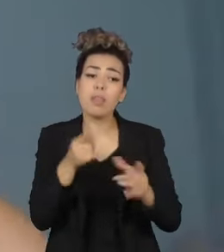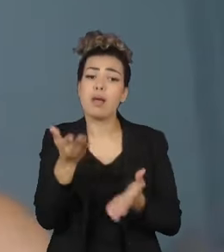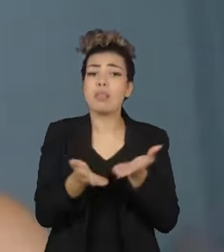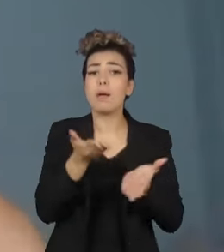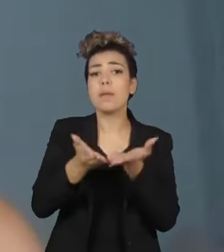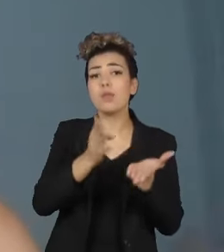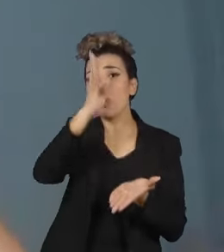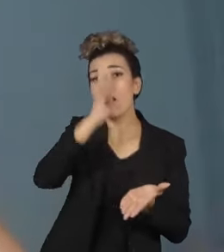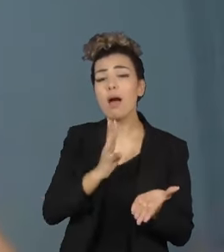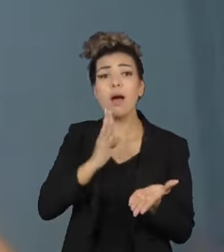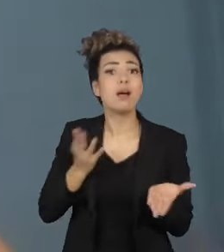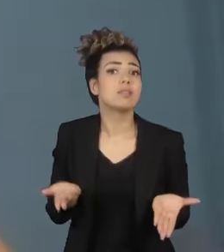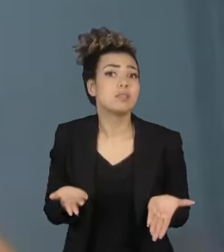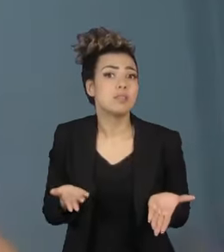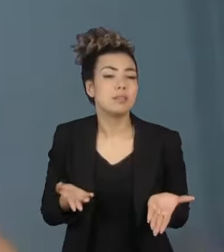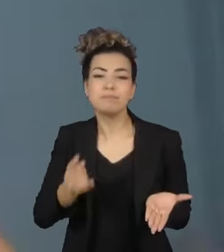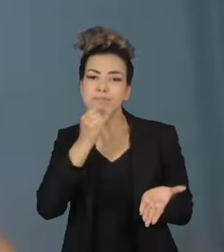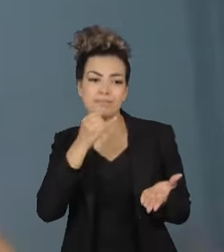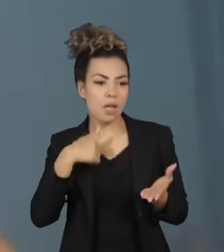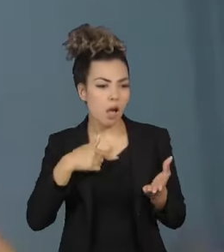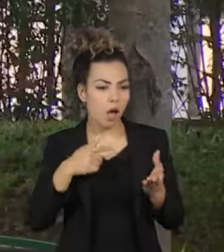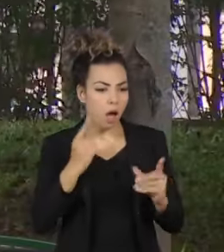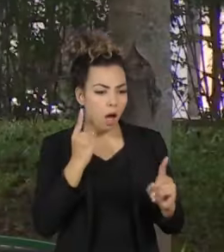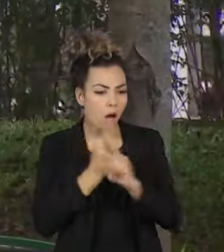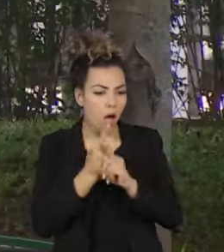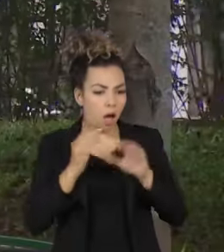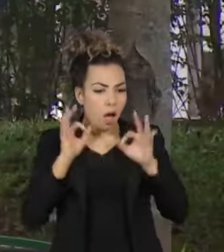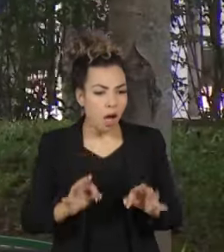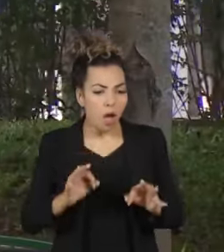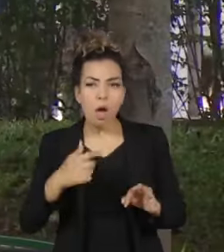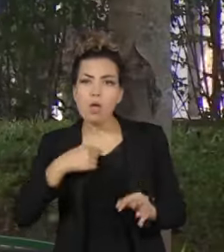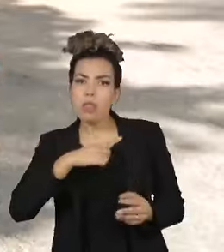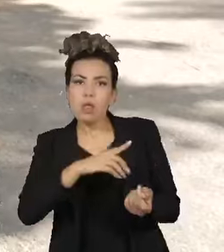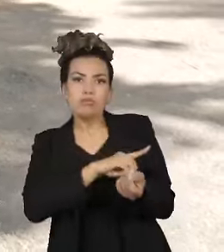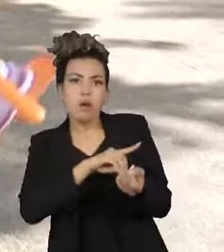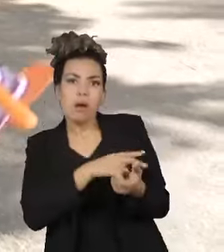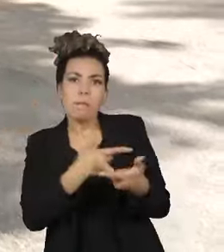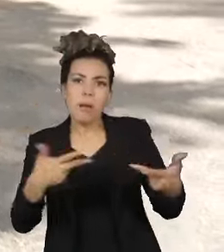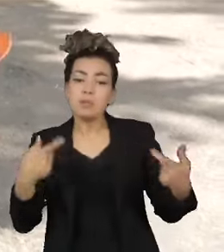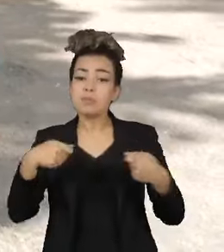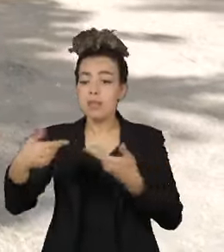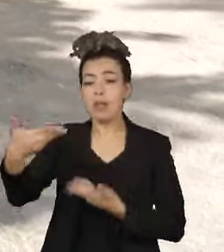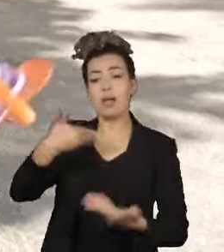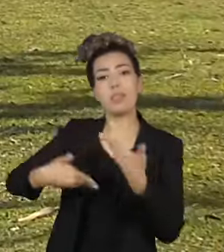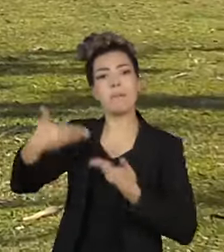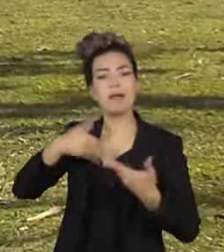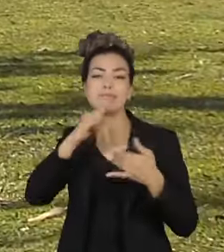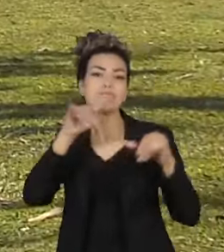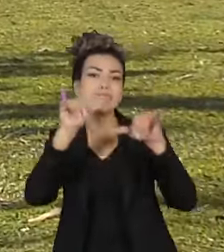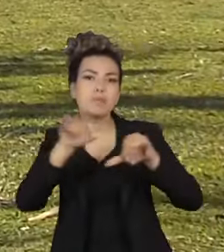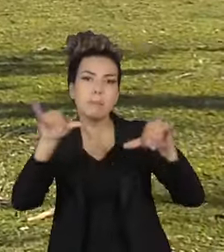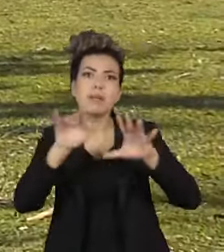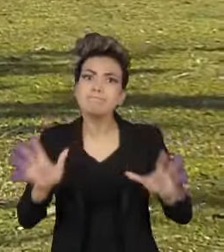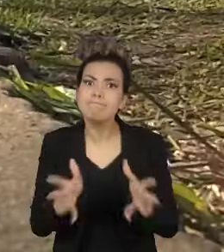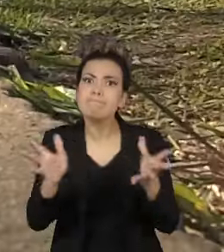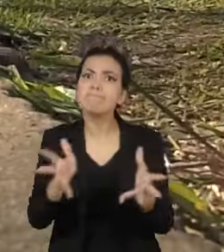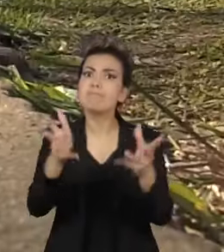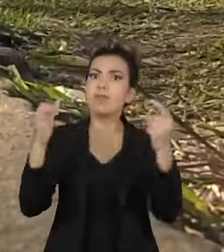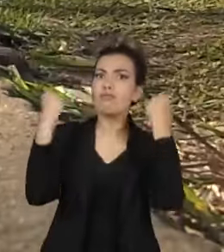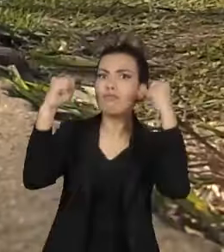desculpa. Eu diagnostico e eu deixo o tratamento 100% acessível. Campanhas que estimulem atividade física é sempre muito